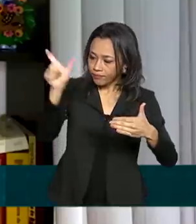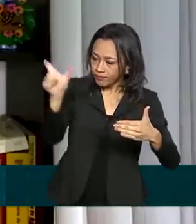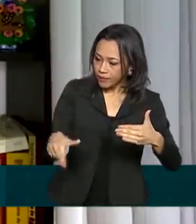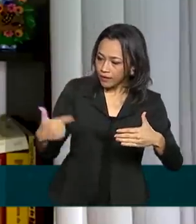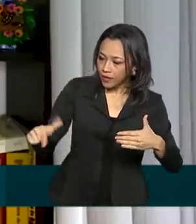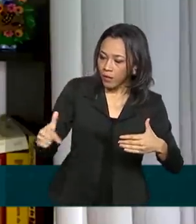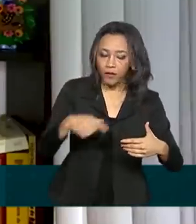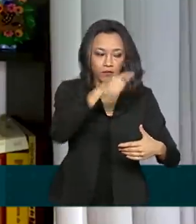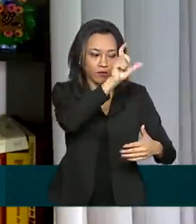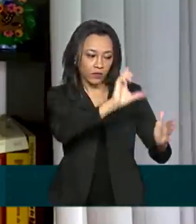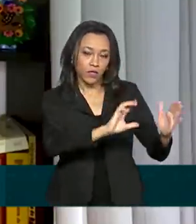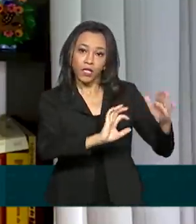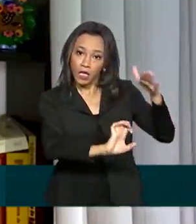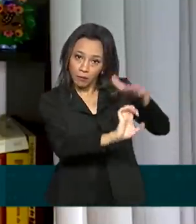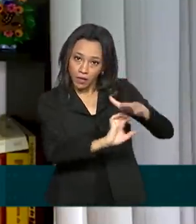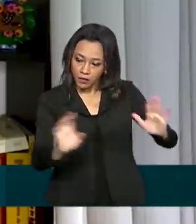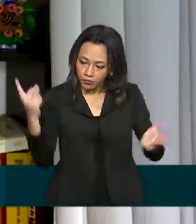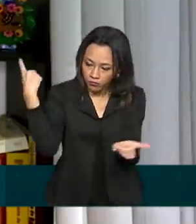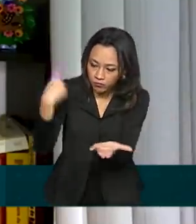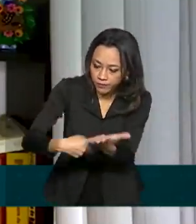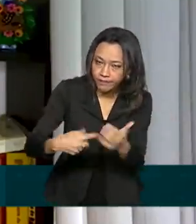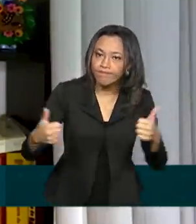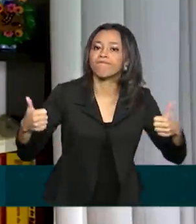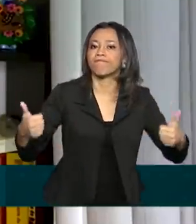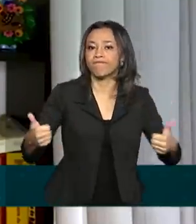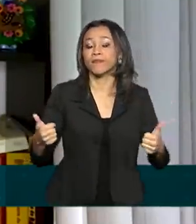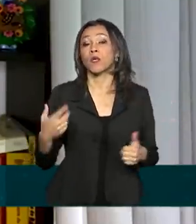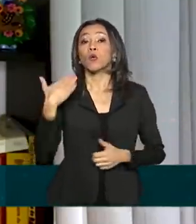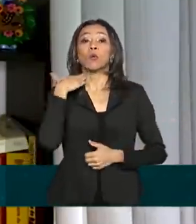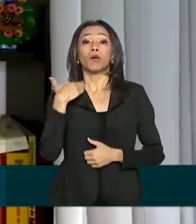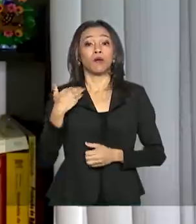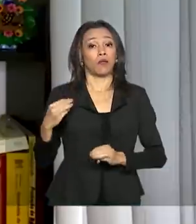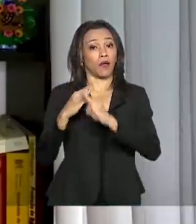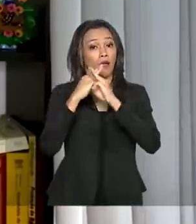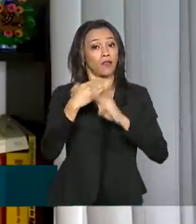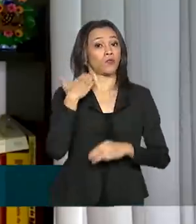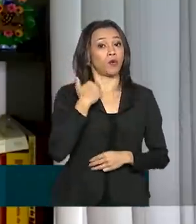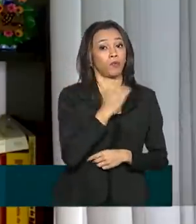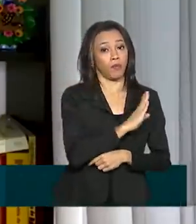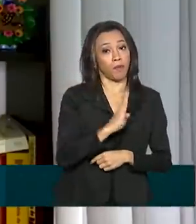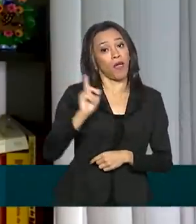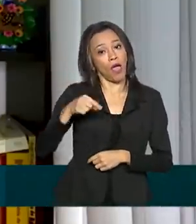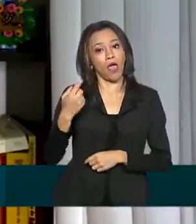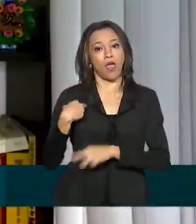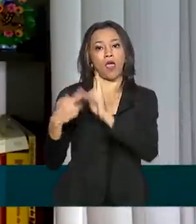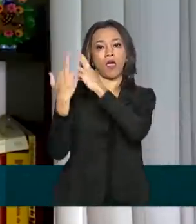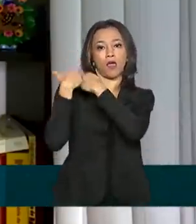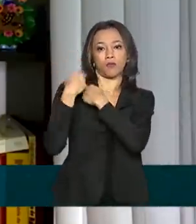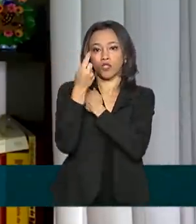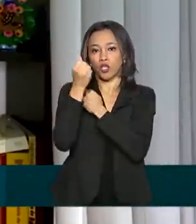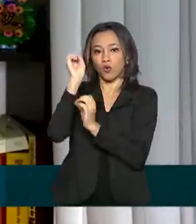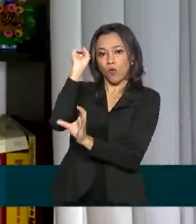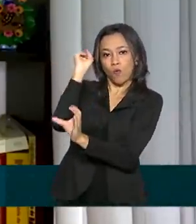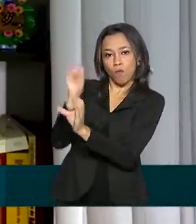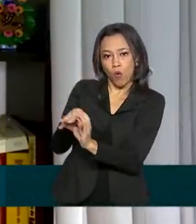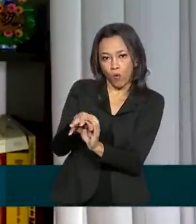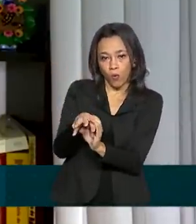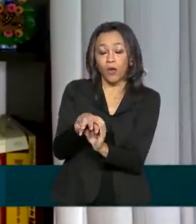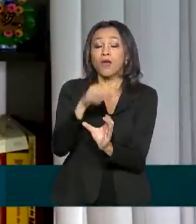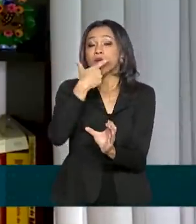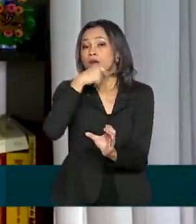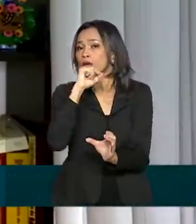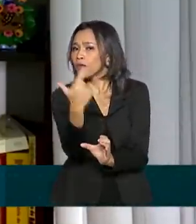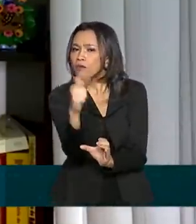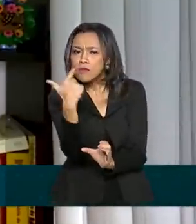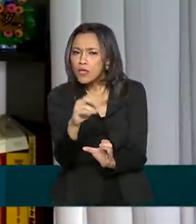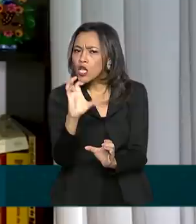e empregado. A Caixa e o Banco do Brasil são os responsáveis por fazer esse depósito. Quem não tiver conta